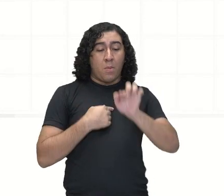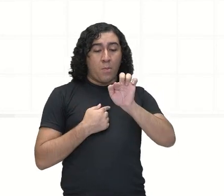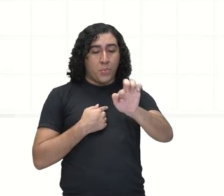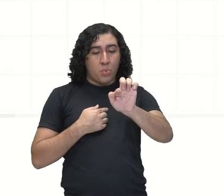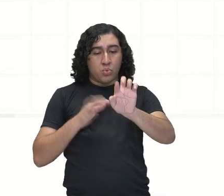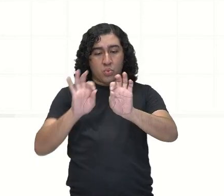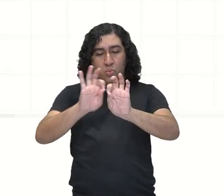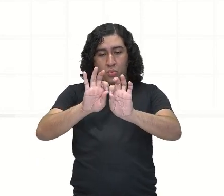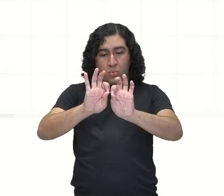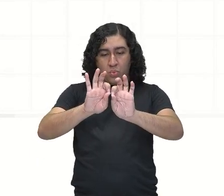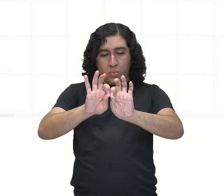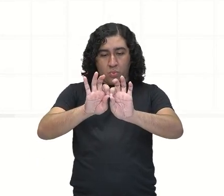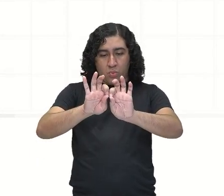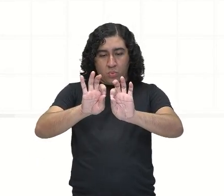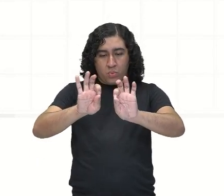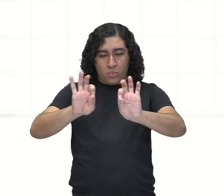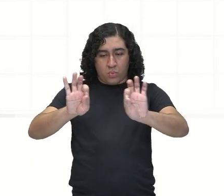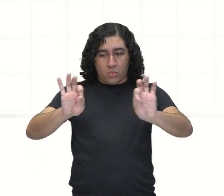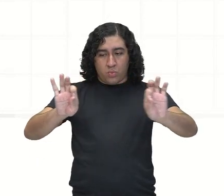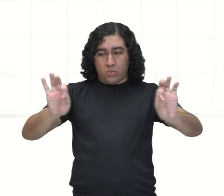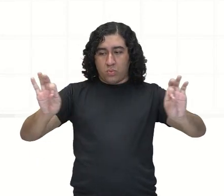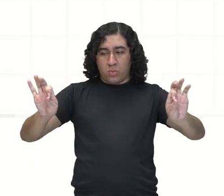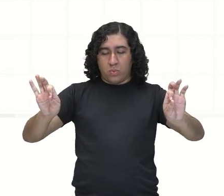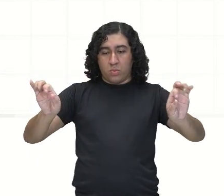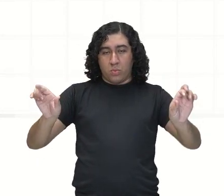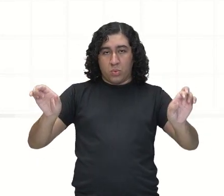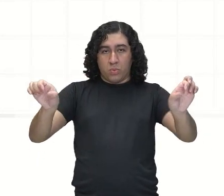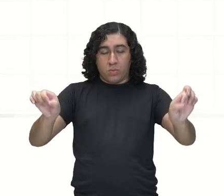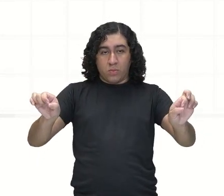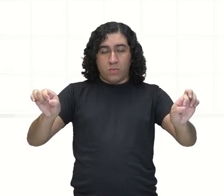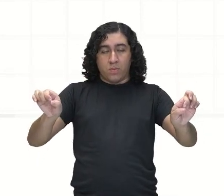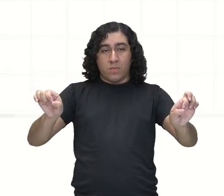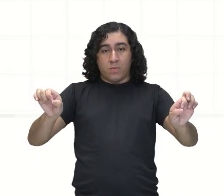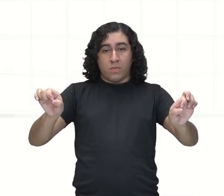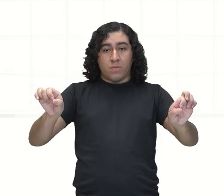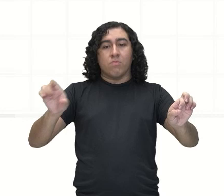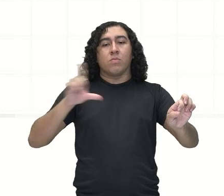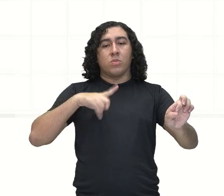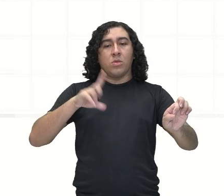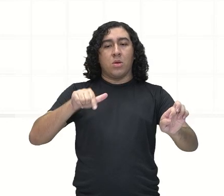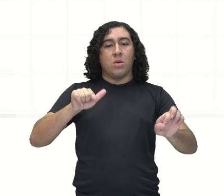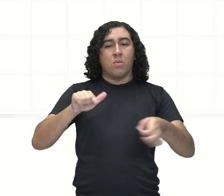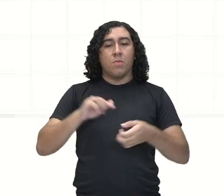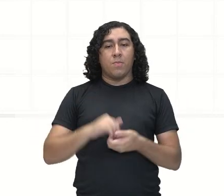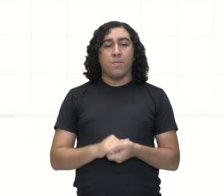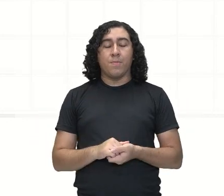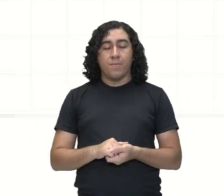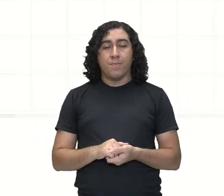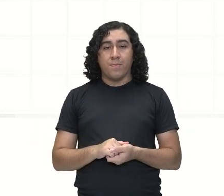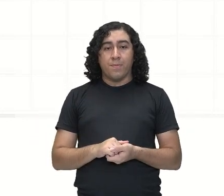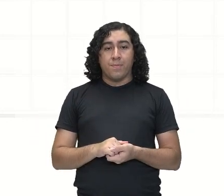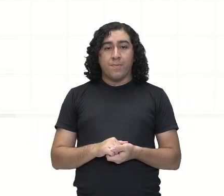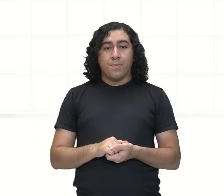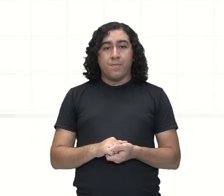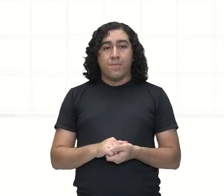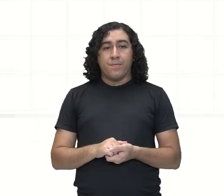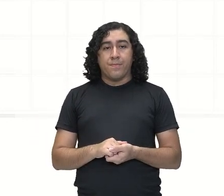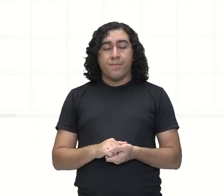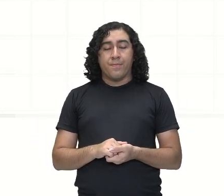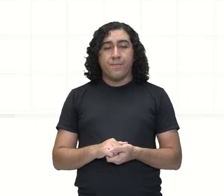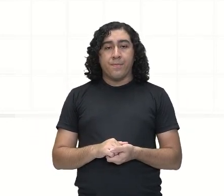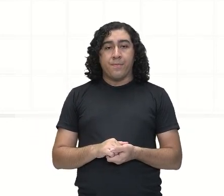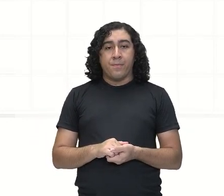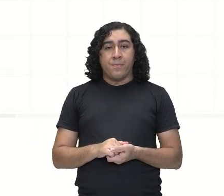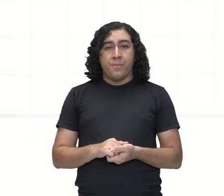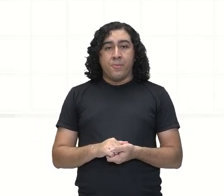né? Que vai de uma extremidade à outra. E ele passa aqui por esse ponto, que nós acabamos de dizer que é o centro dessa circunferência, tá?